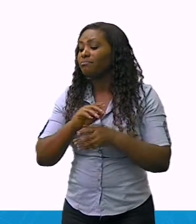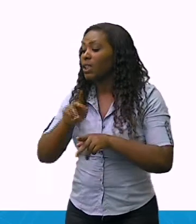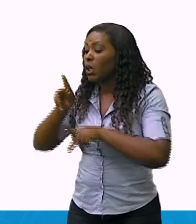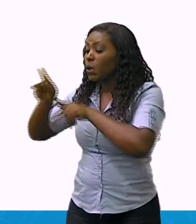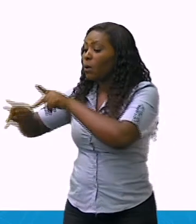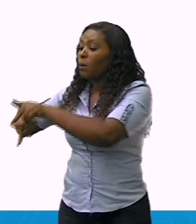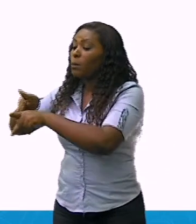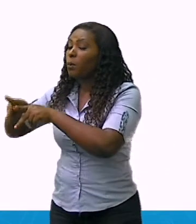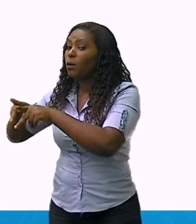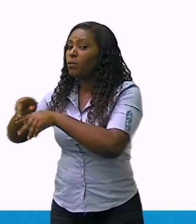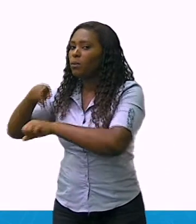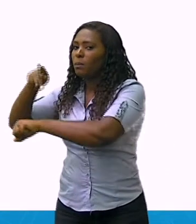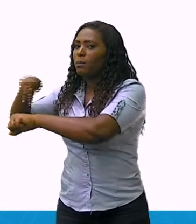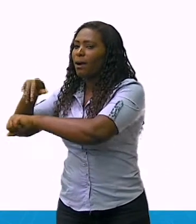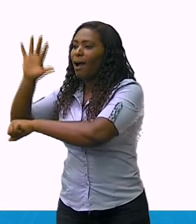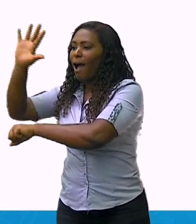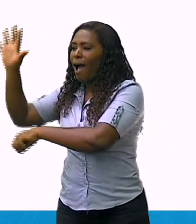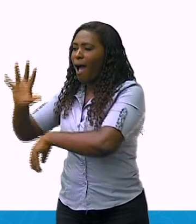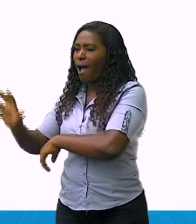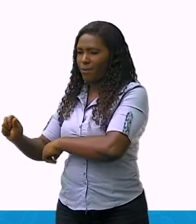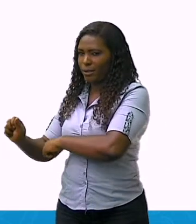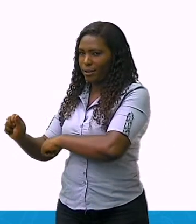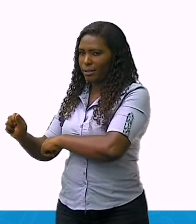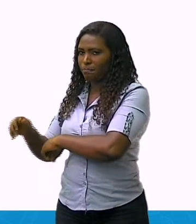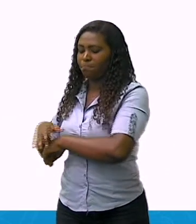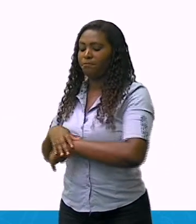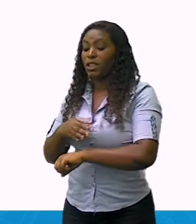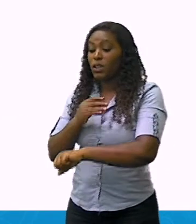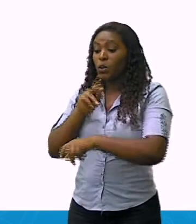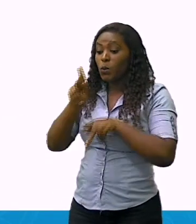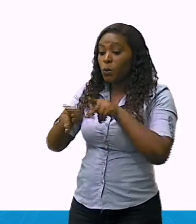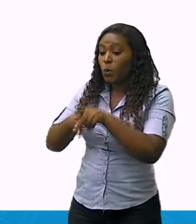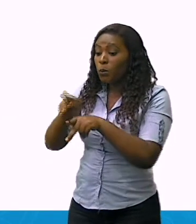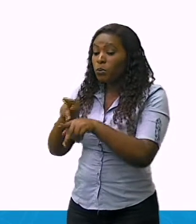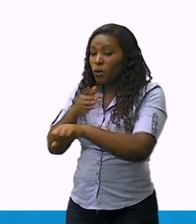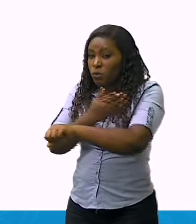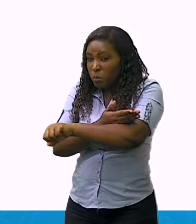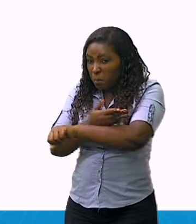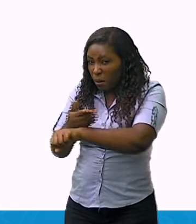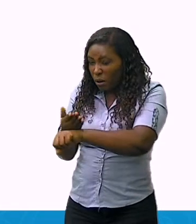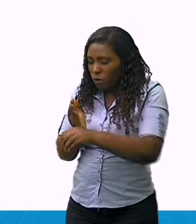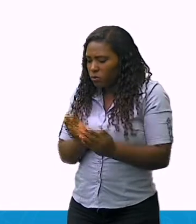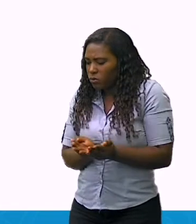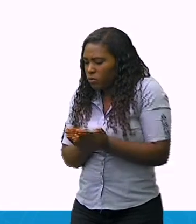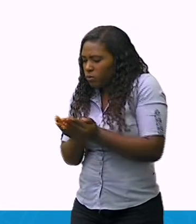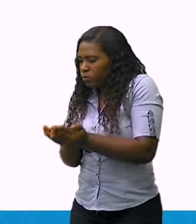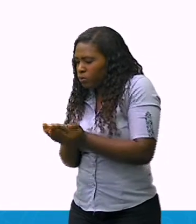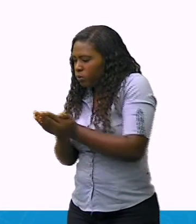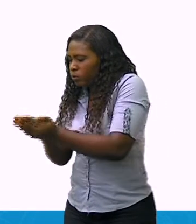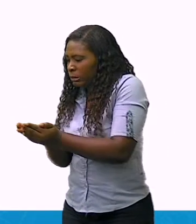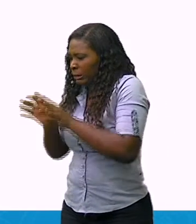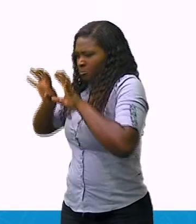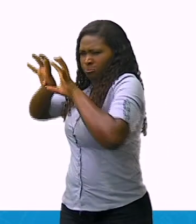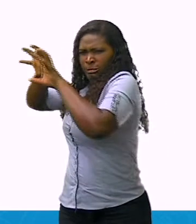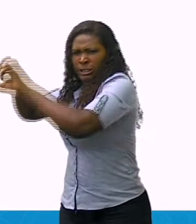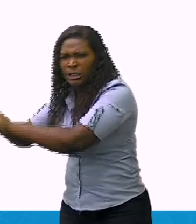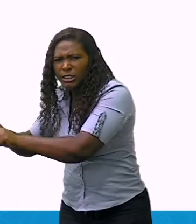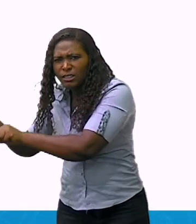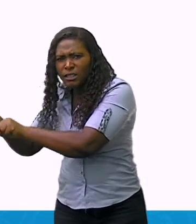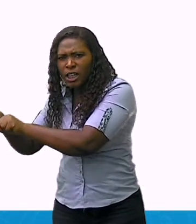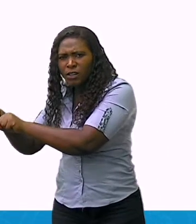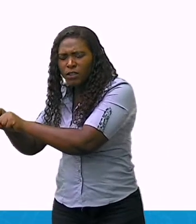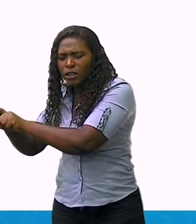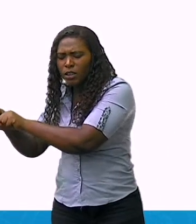Um dos aspectos principais que marcam a formação destes grupos é que, ao